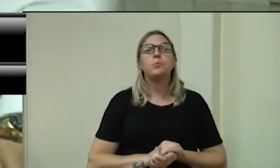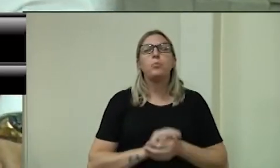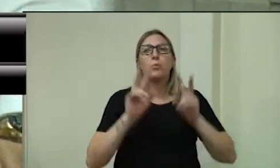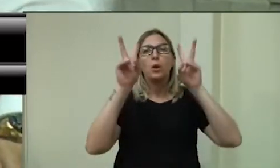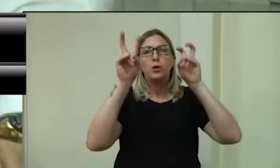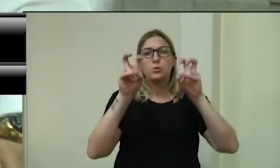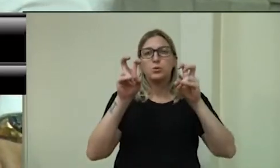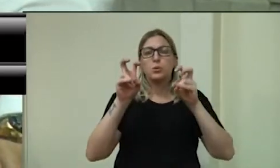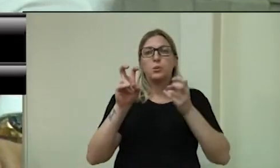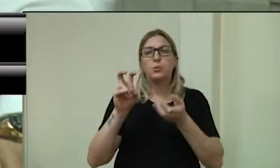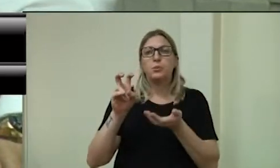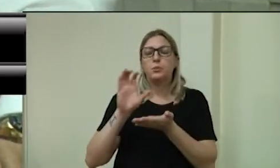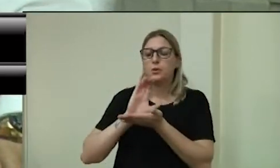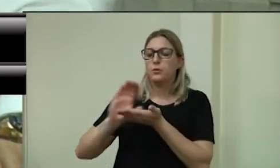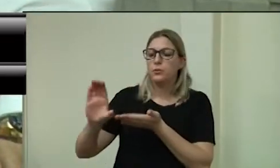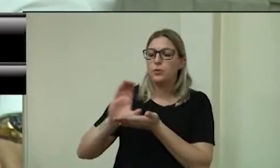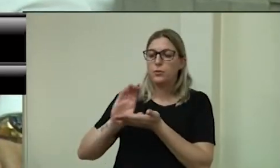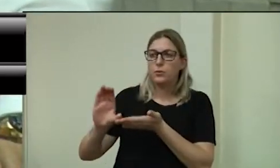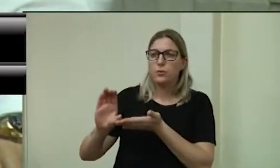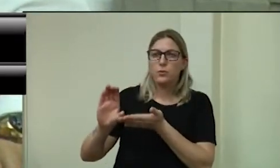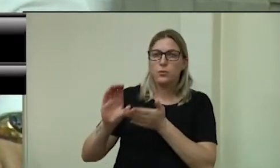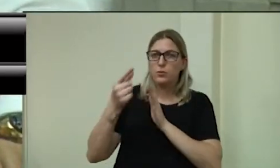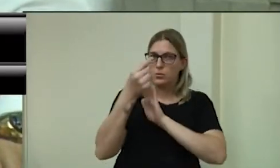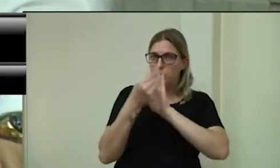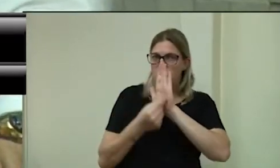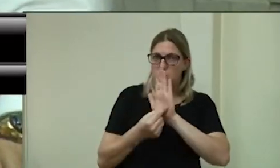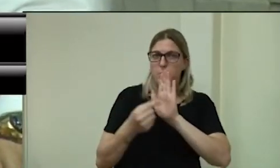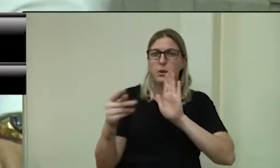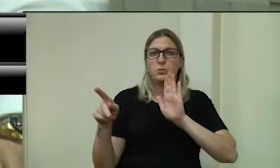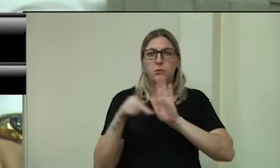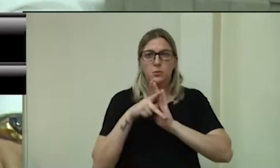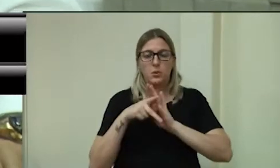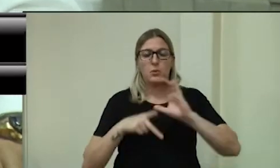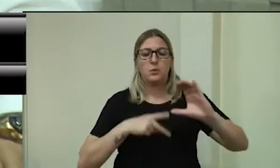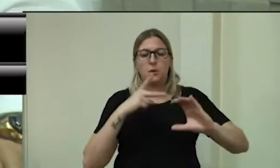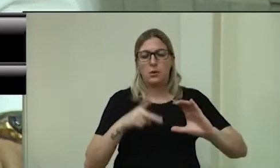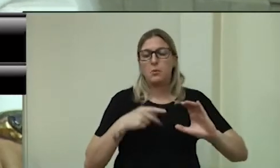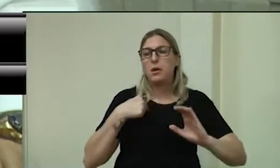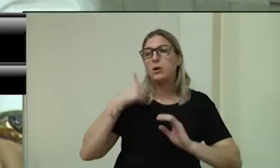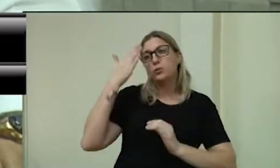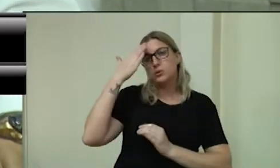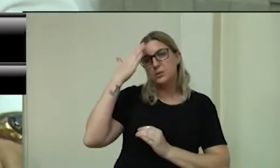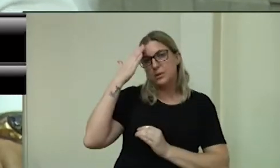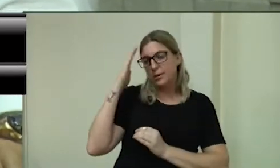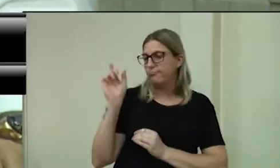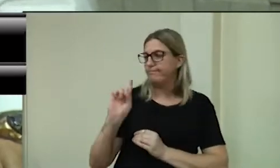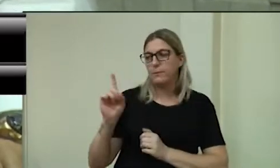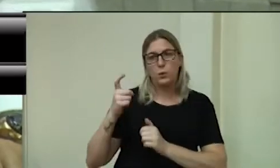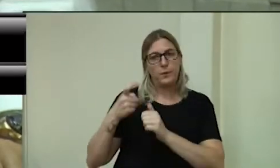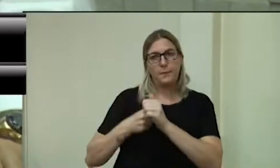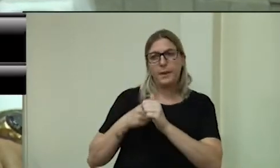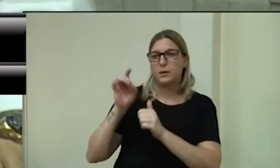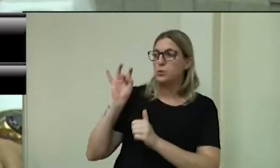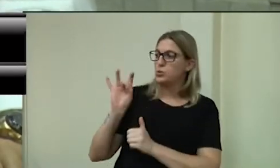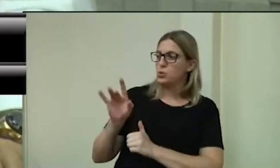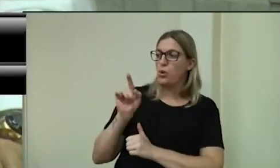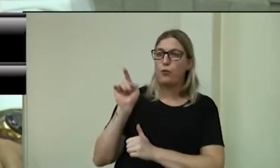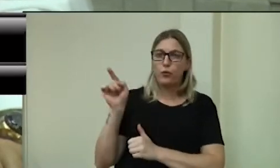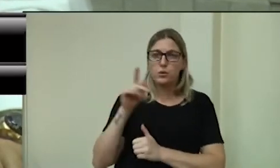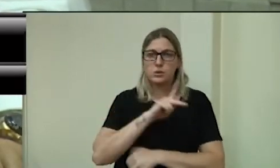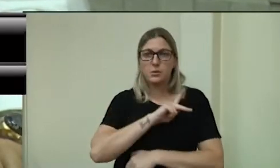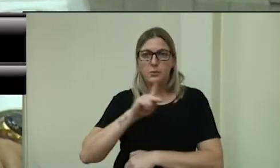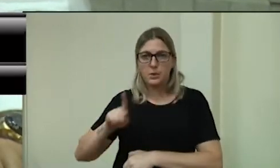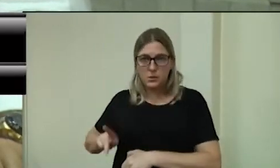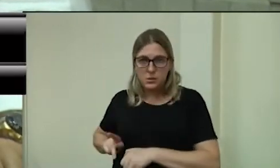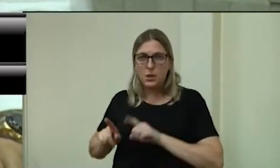desse valor da Câmara, a gente sabe que, que não depende da, só da presidente, né, então, mas eu digo aqui, entre